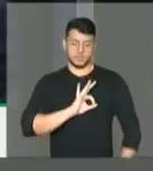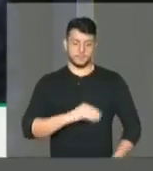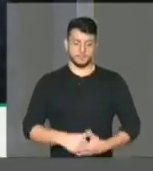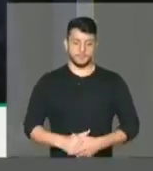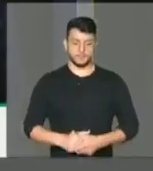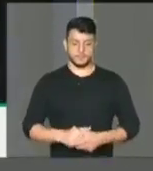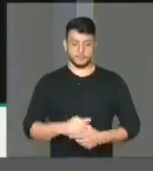Obrigado. Obrigado.